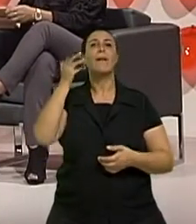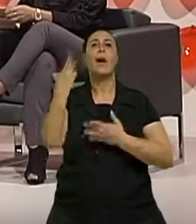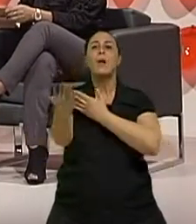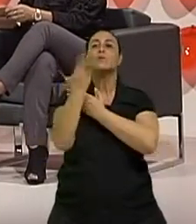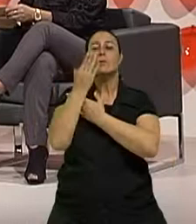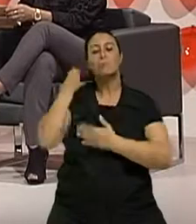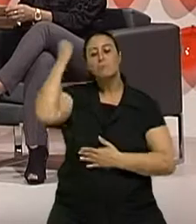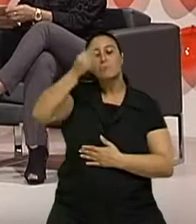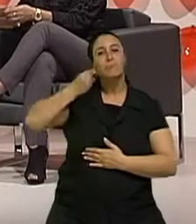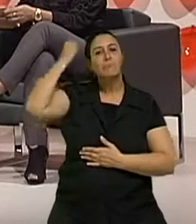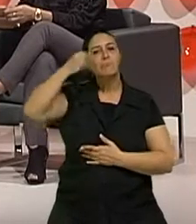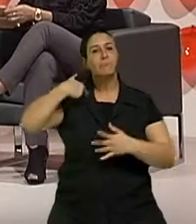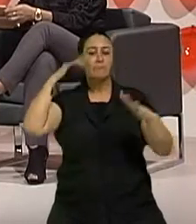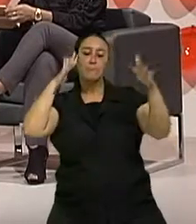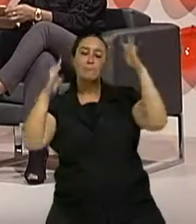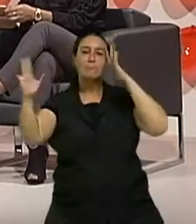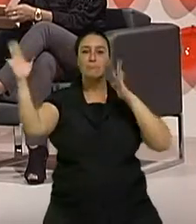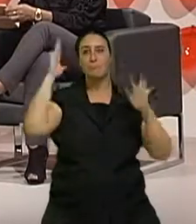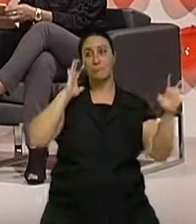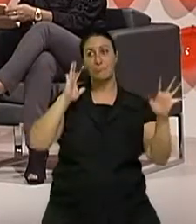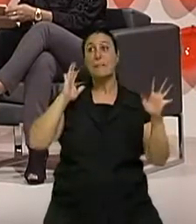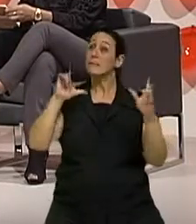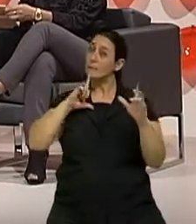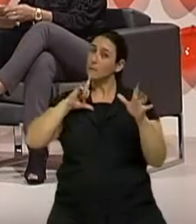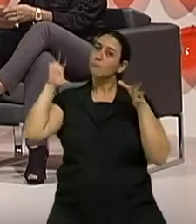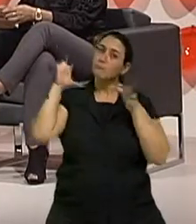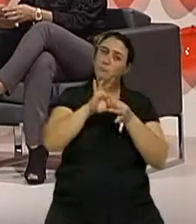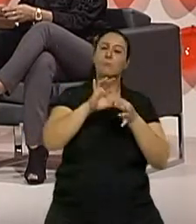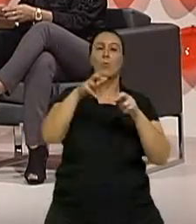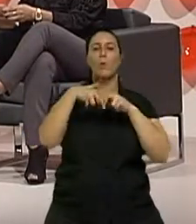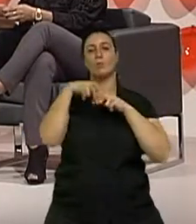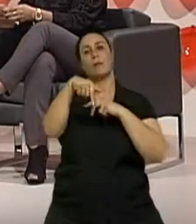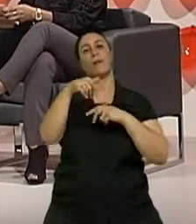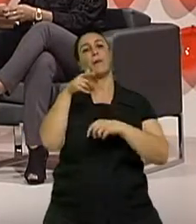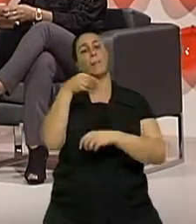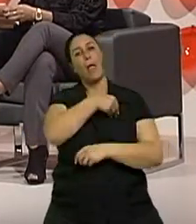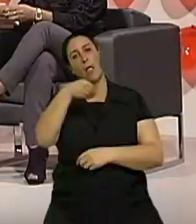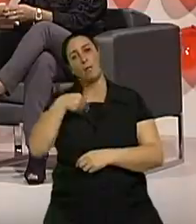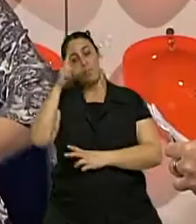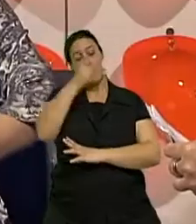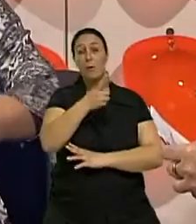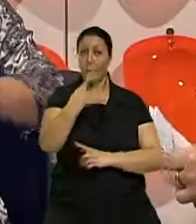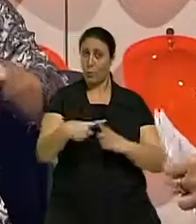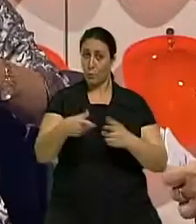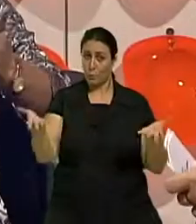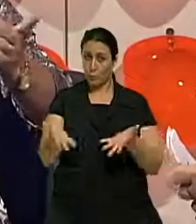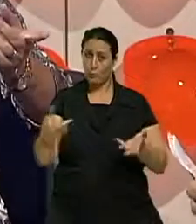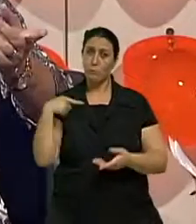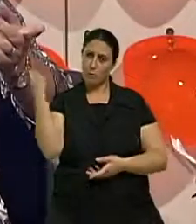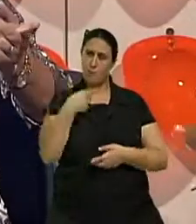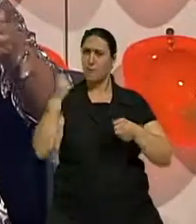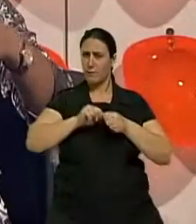ela funciona junto com todo o tratamento médico. Porque hoje, a gente faz a principal prevenção de